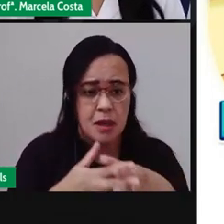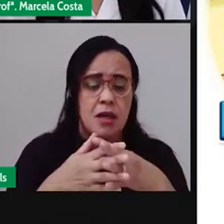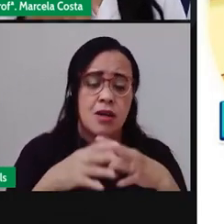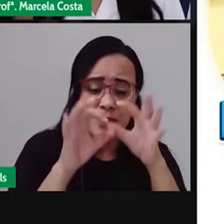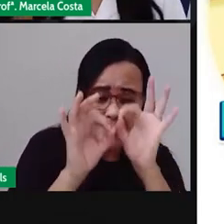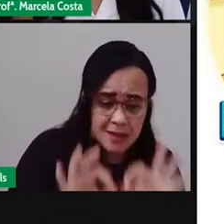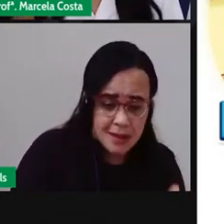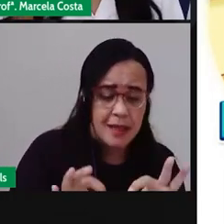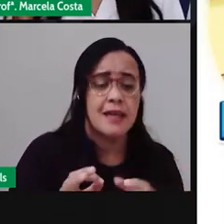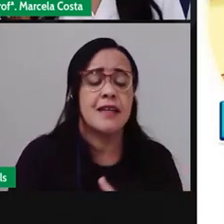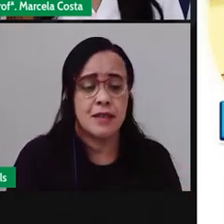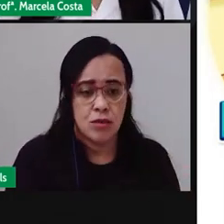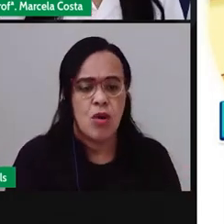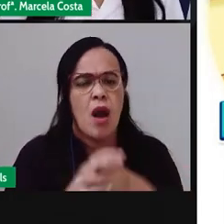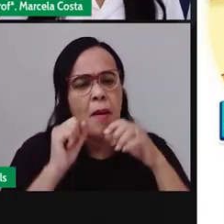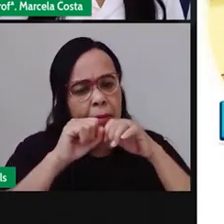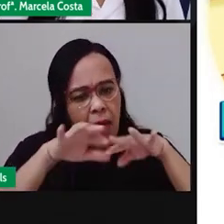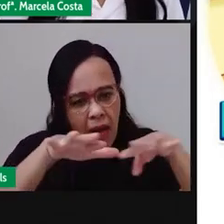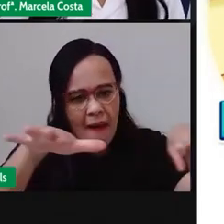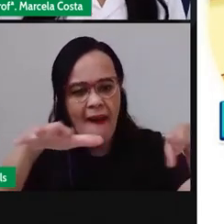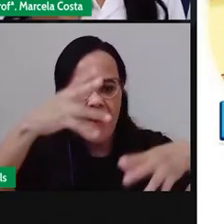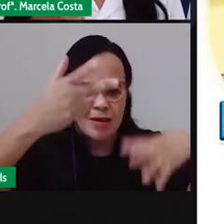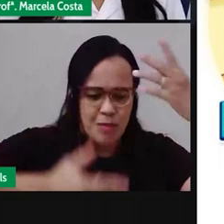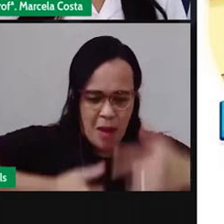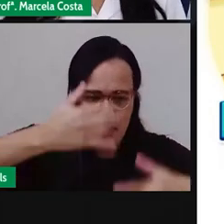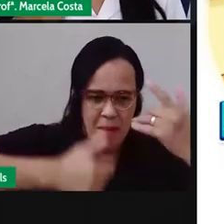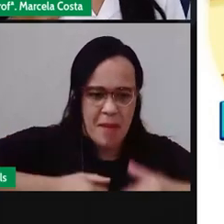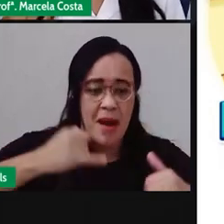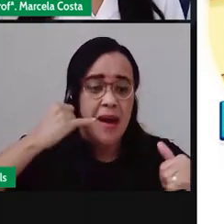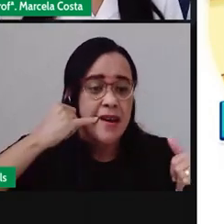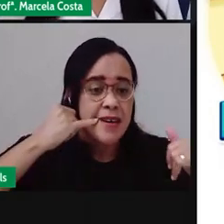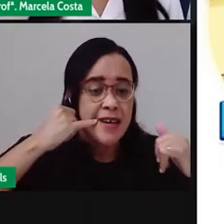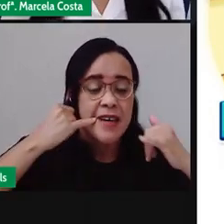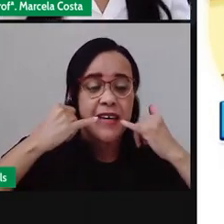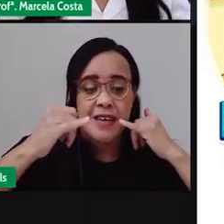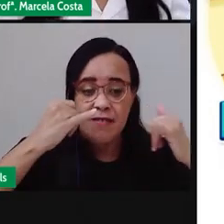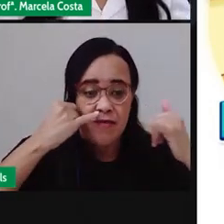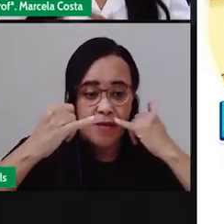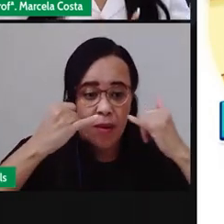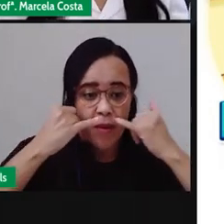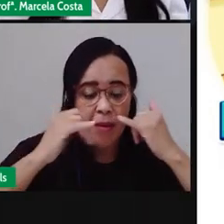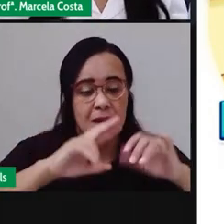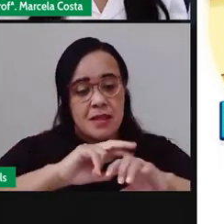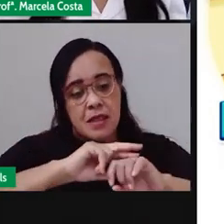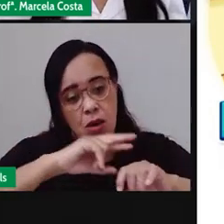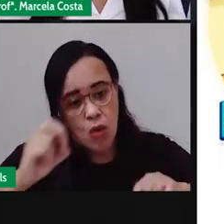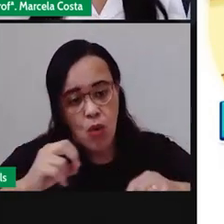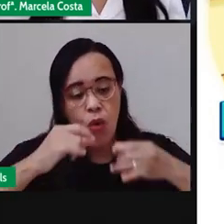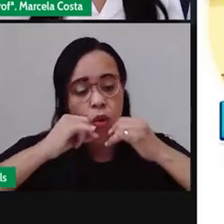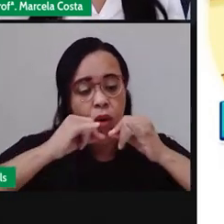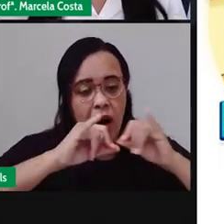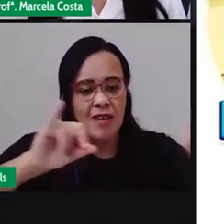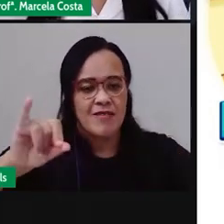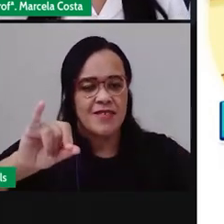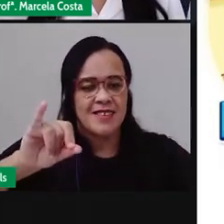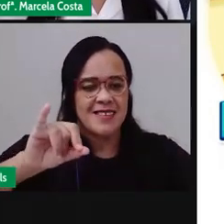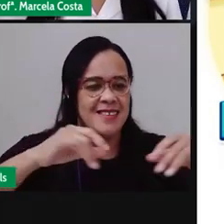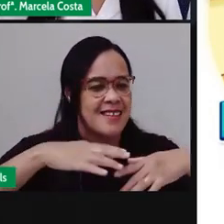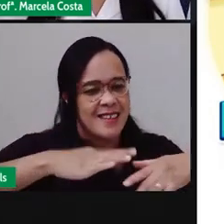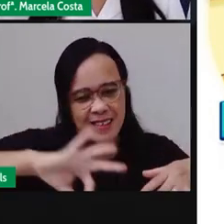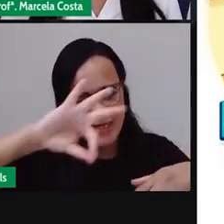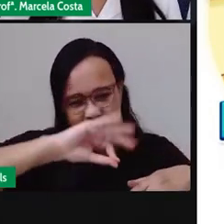digam-se o que pode acontecer se eles continuarem né deixando o lixo